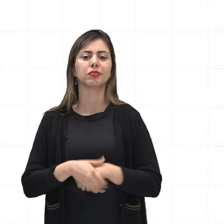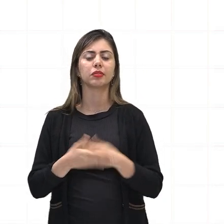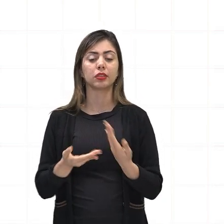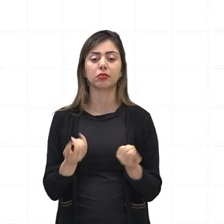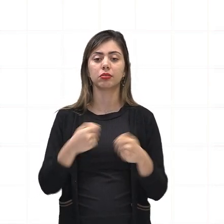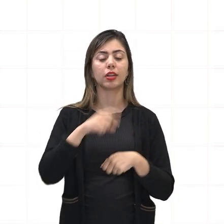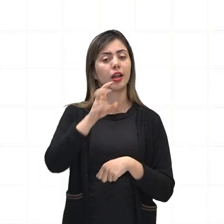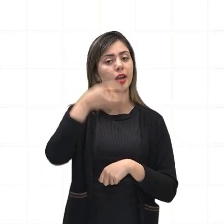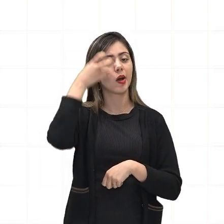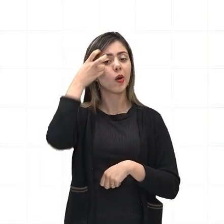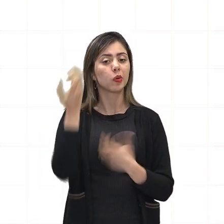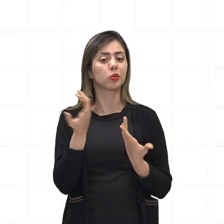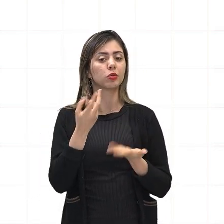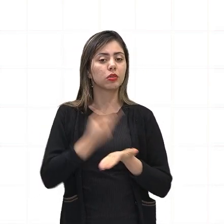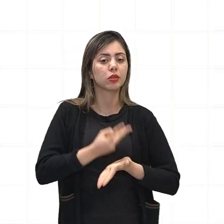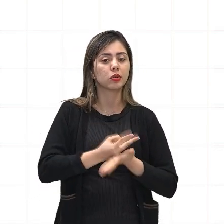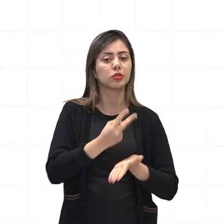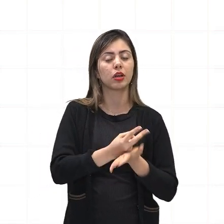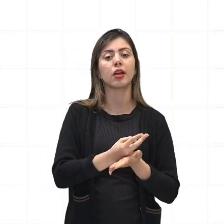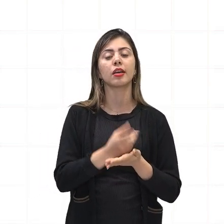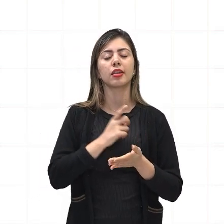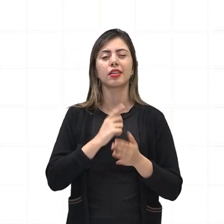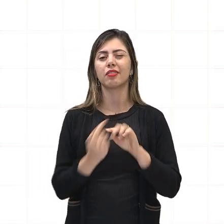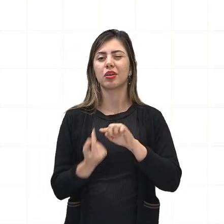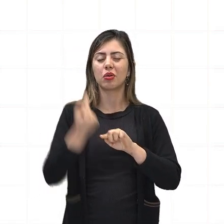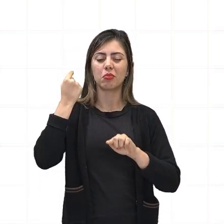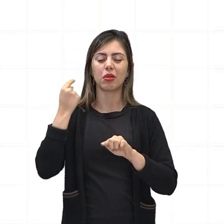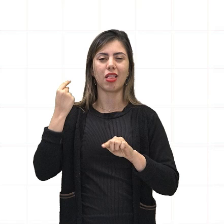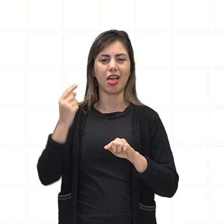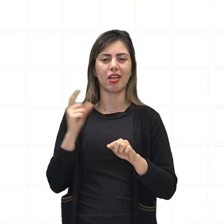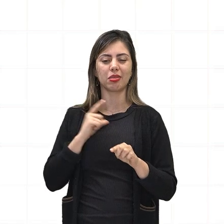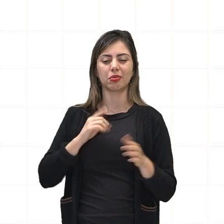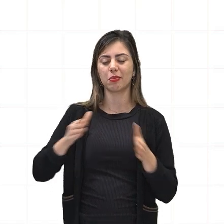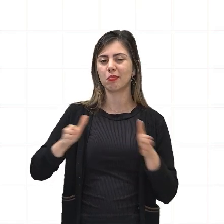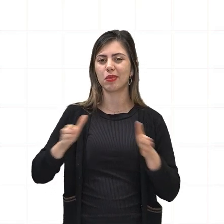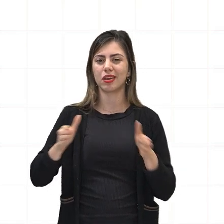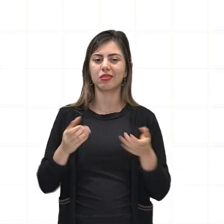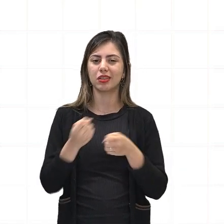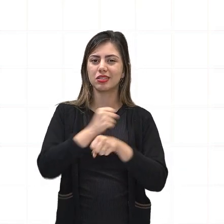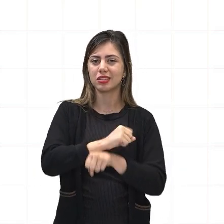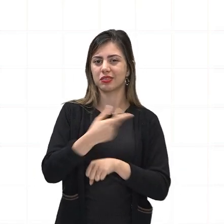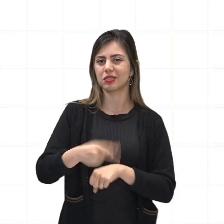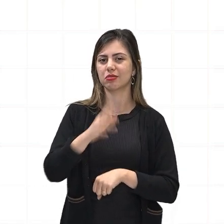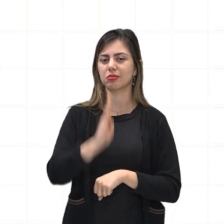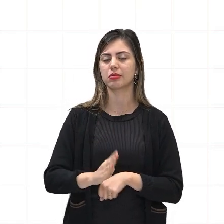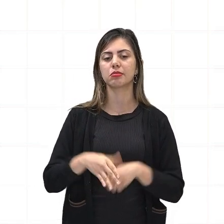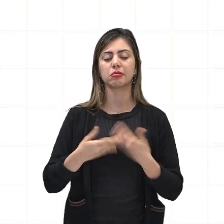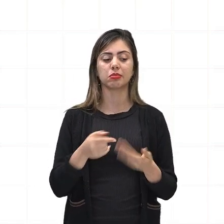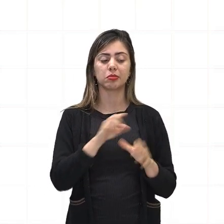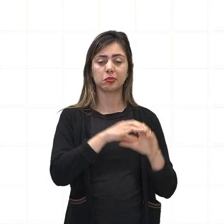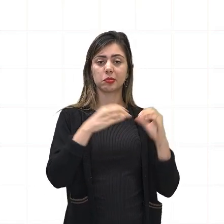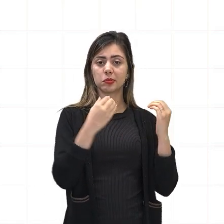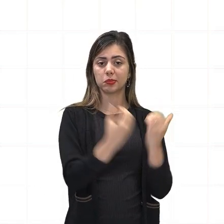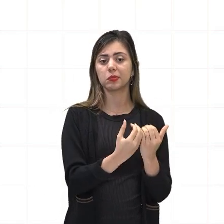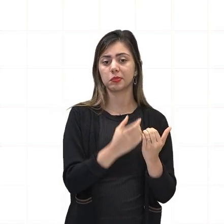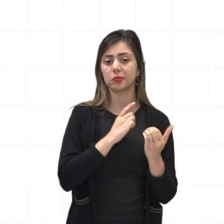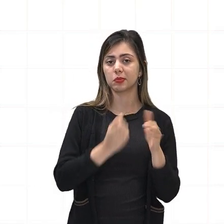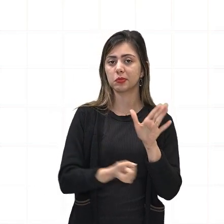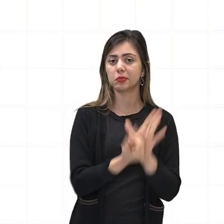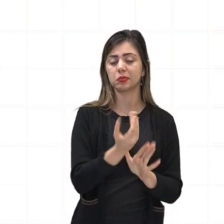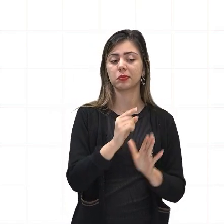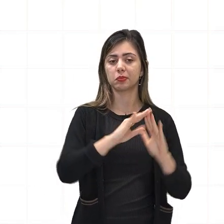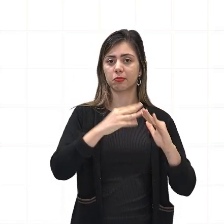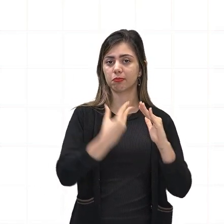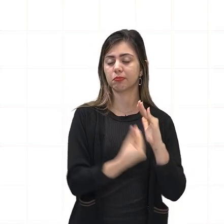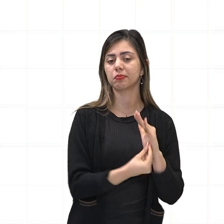dessas comunidades desde o período da escravidão no Brasil, ok? Então, as comunidades remanescentes quilombolas